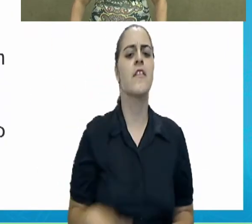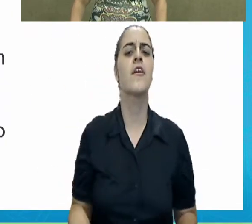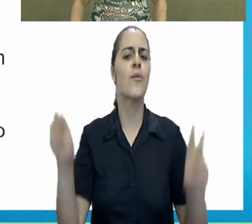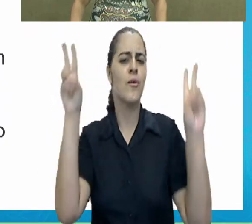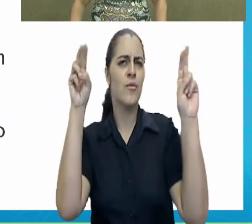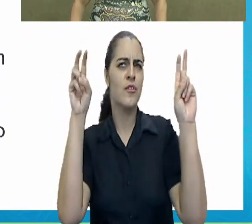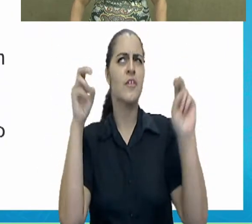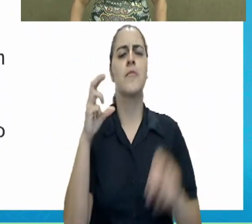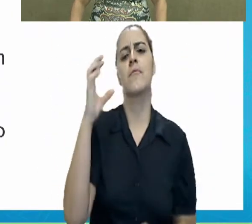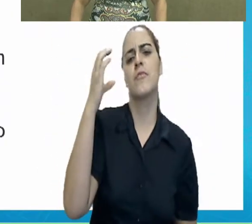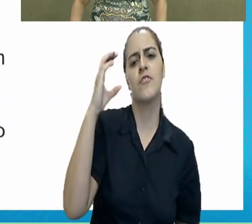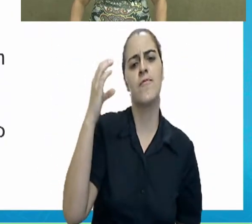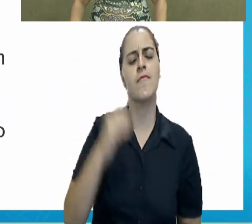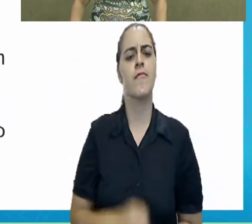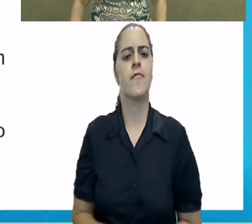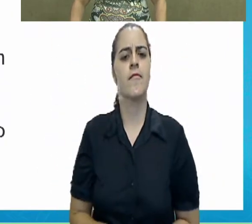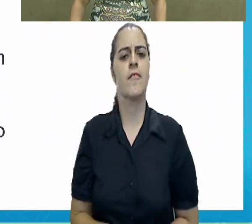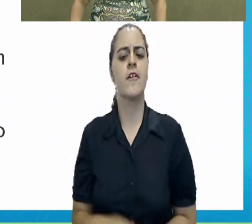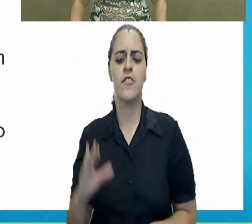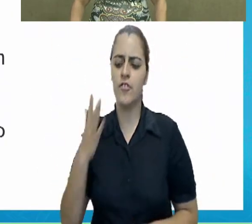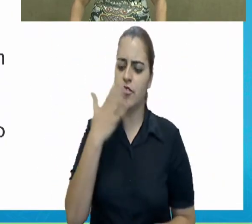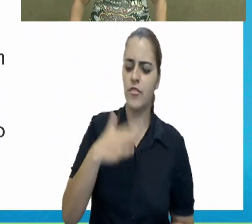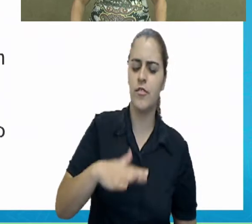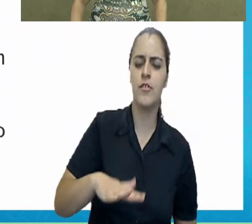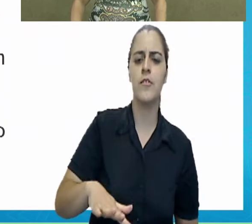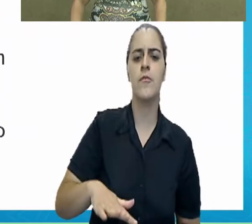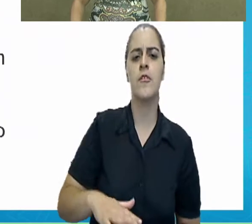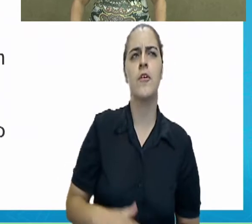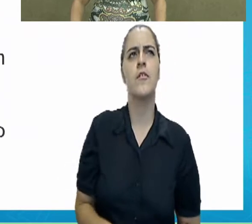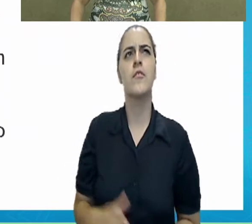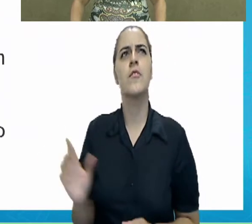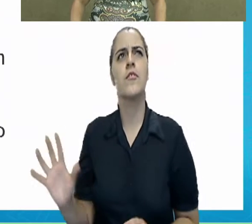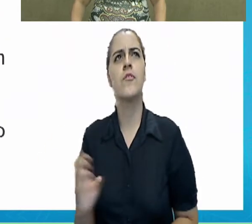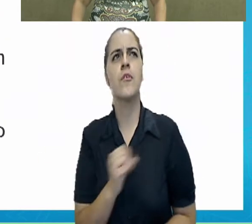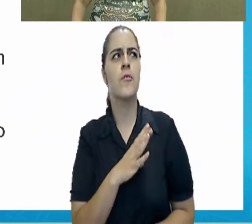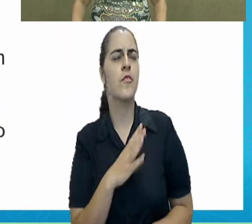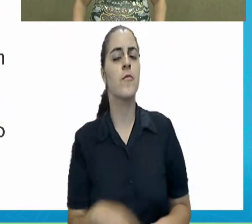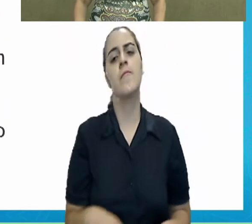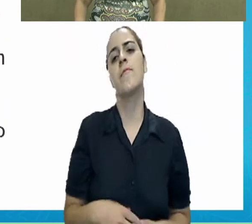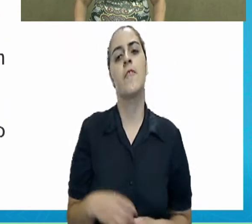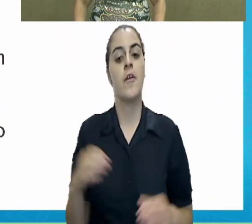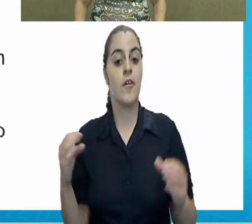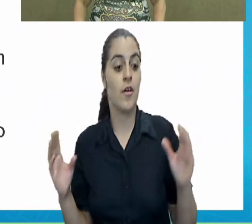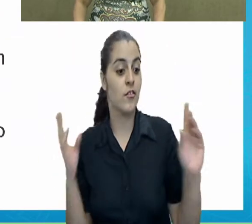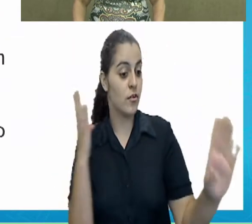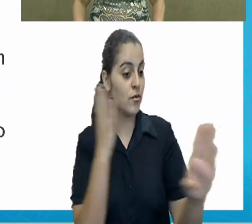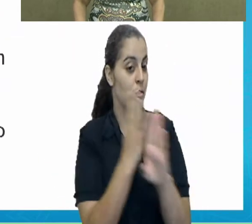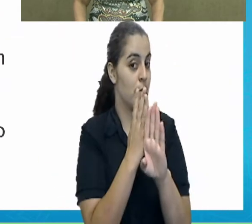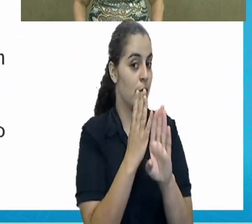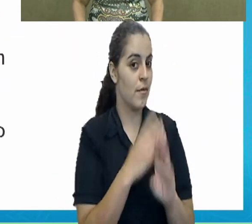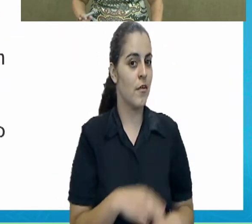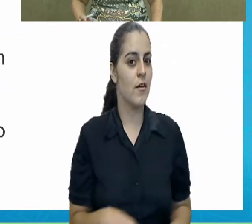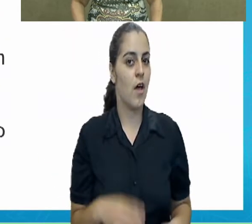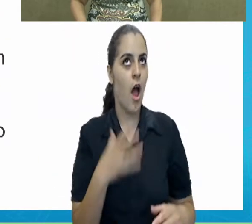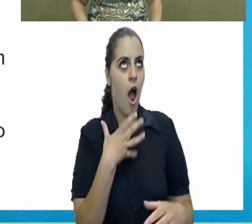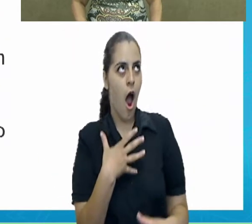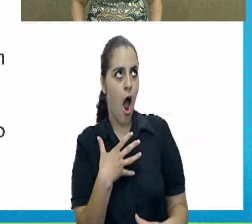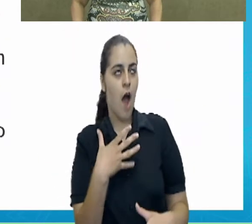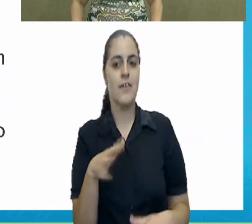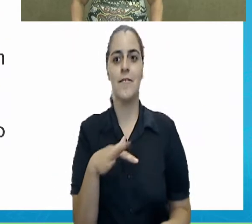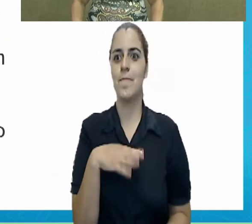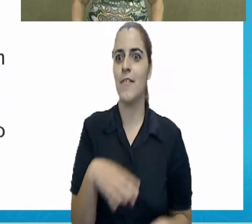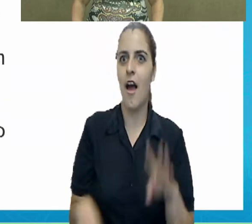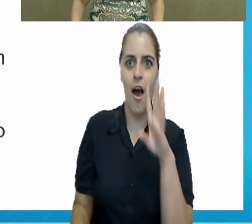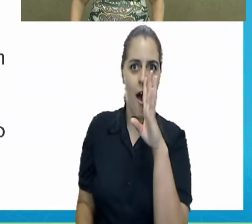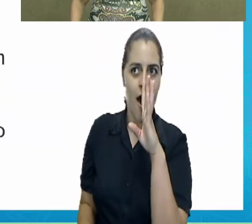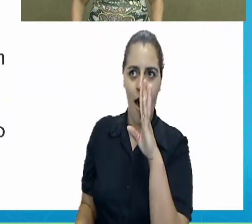de ciências desde cedo. Vez ou outra faz descobertas de cair o queixo.